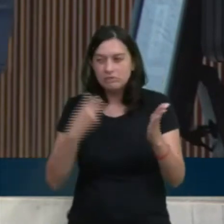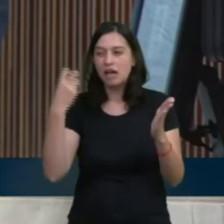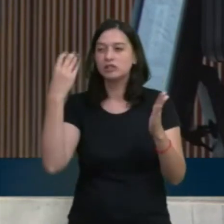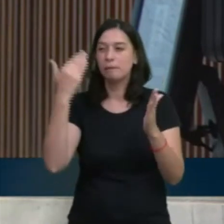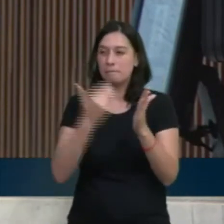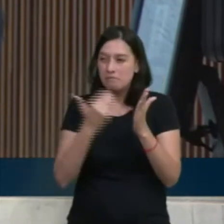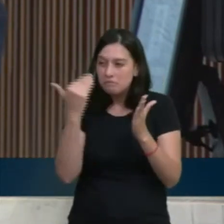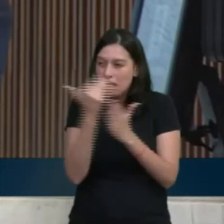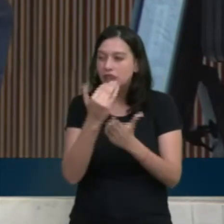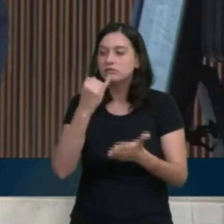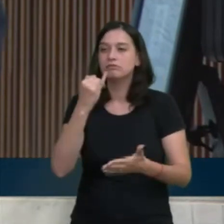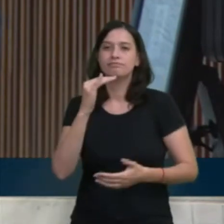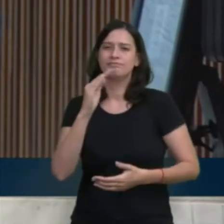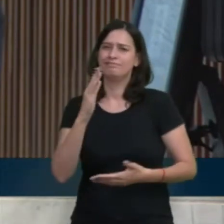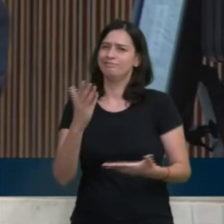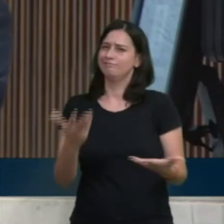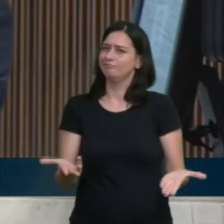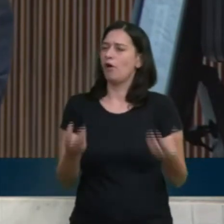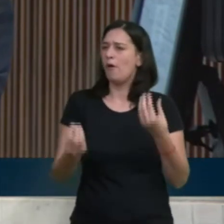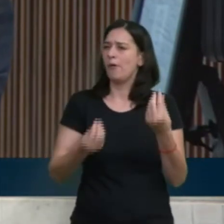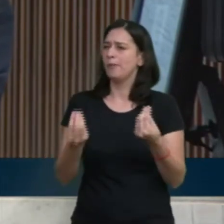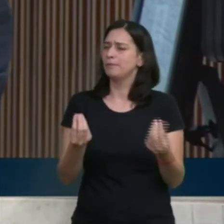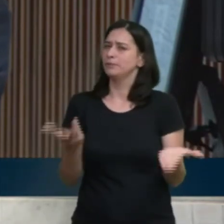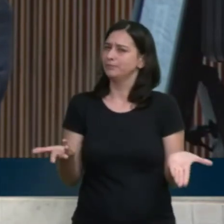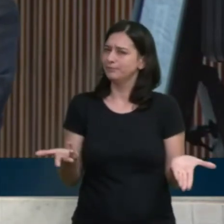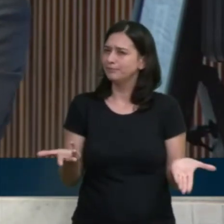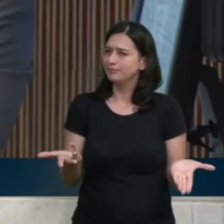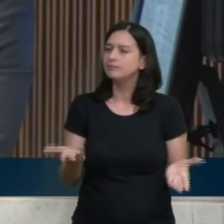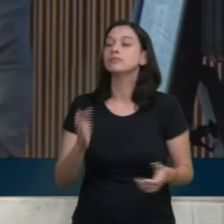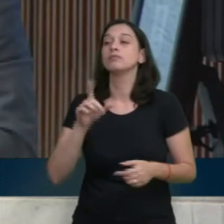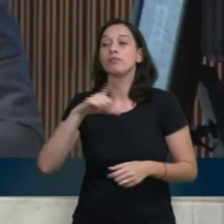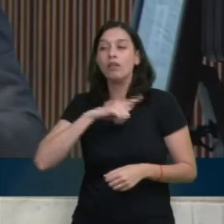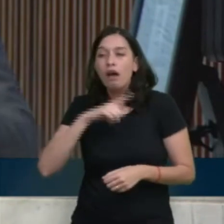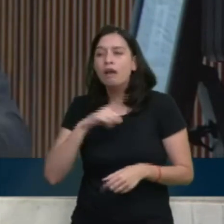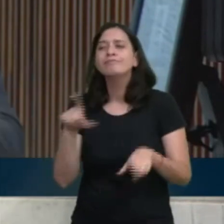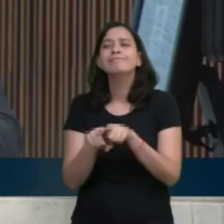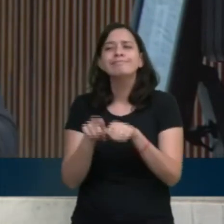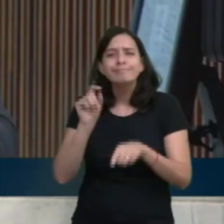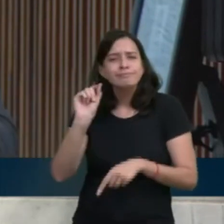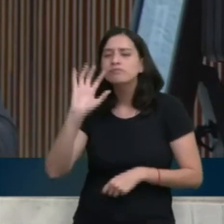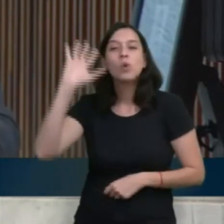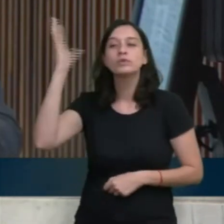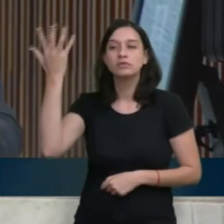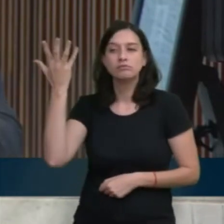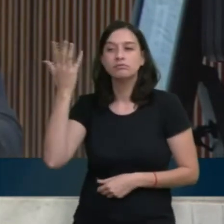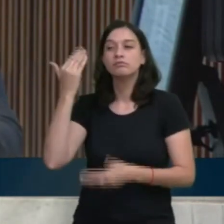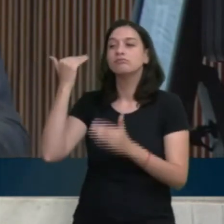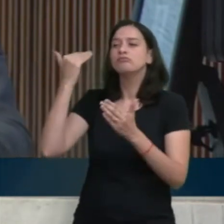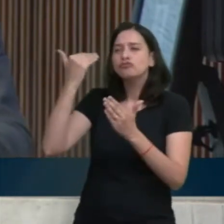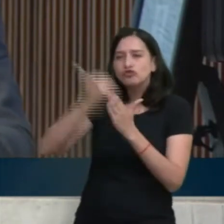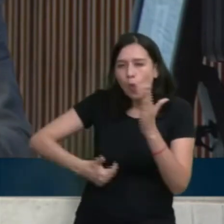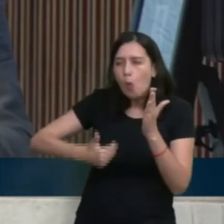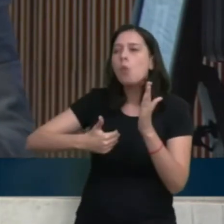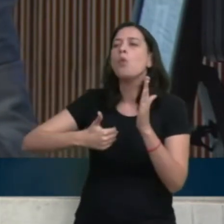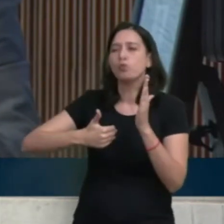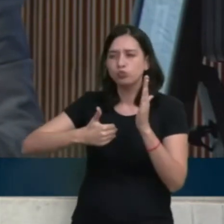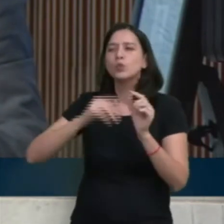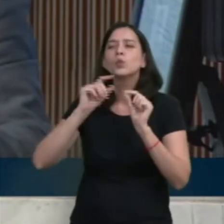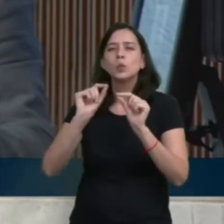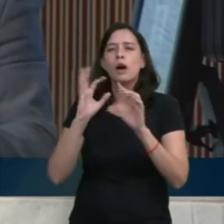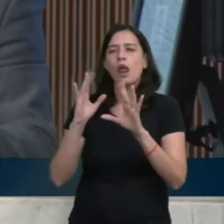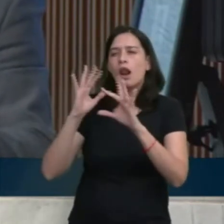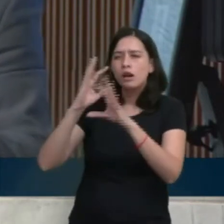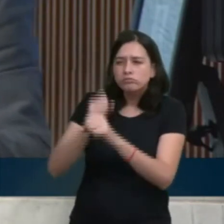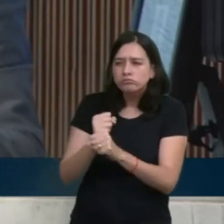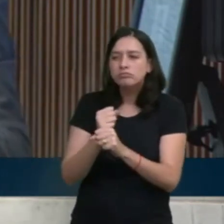mais que os impostos arrecadados são as renúncias, que o ano que vem vai perfazer o valor de 20 bilhões